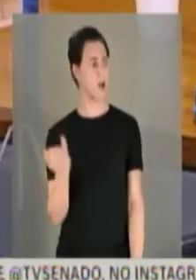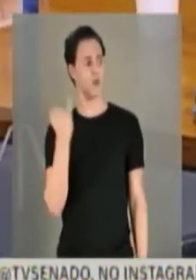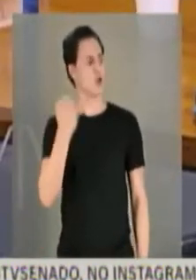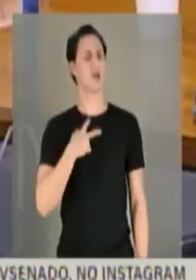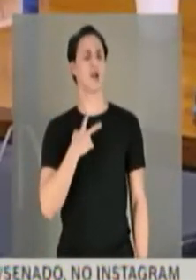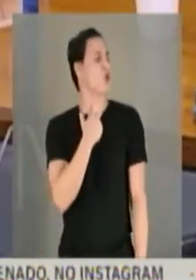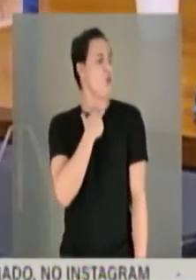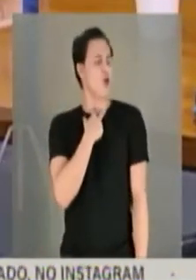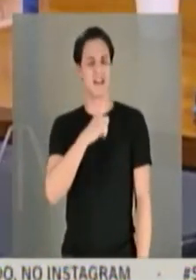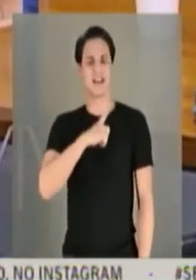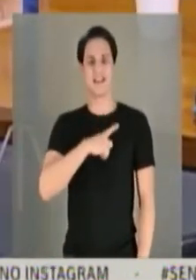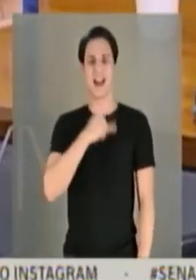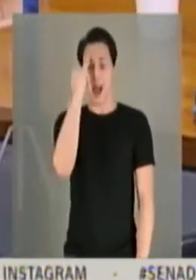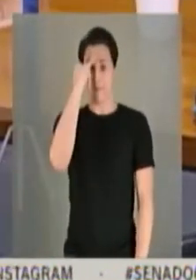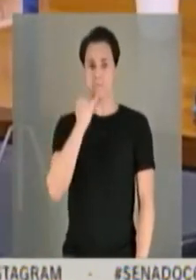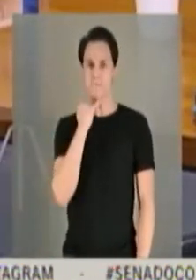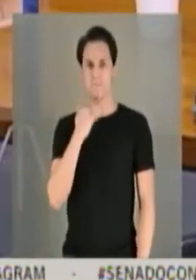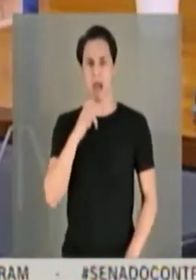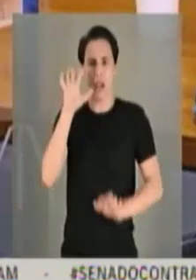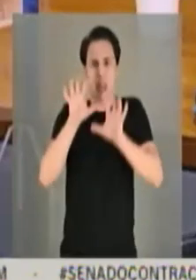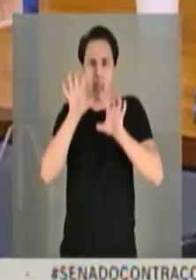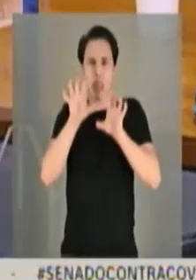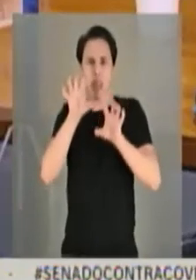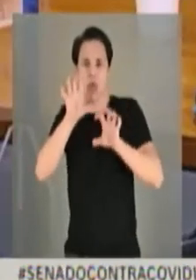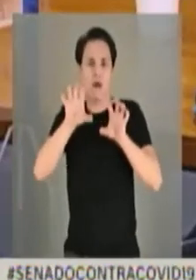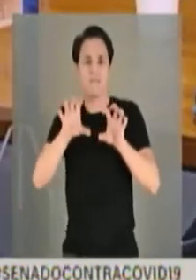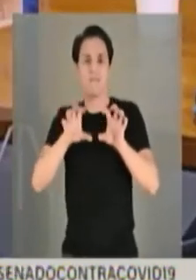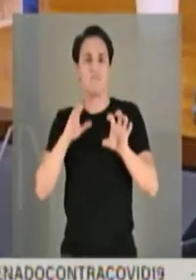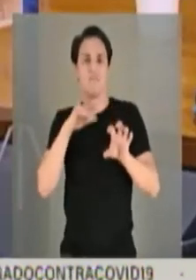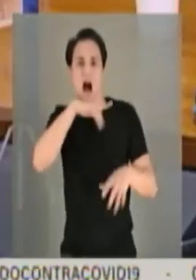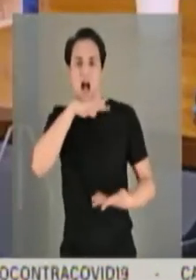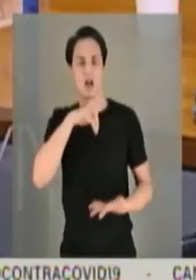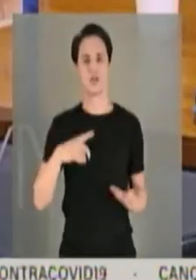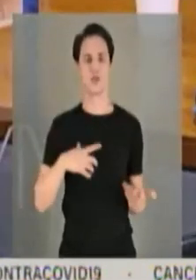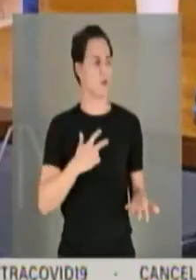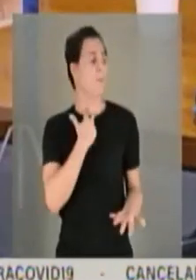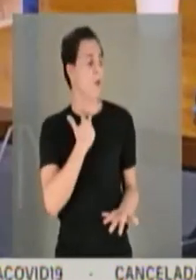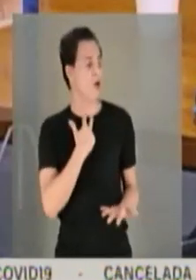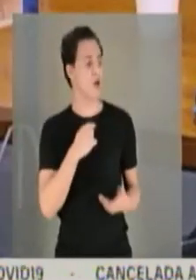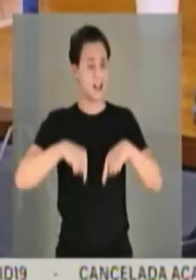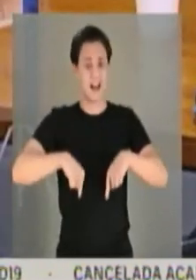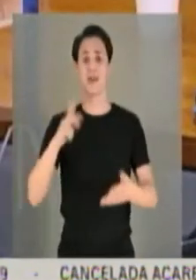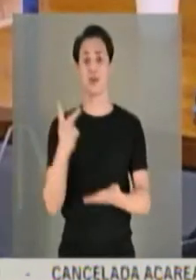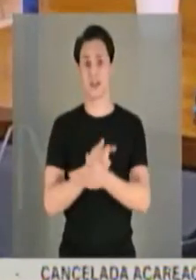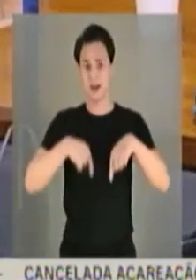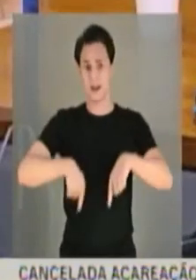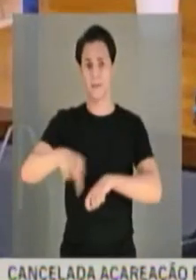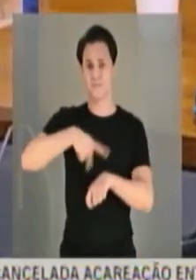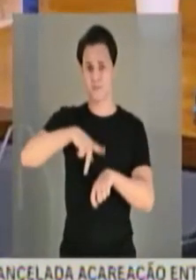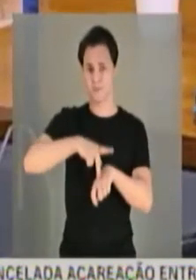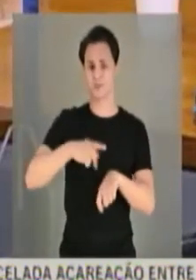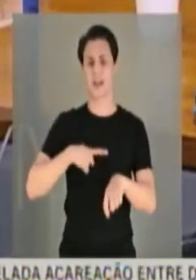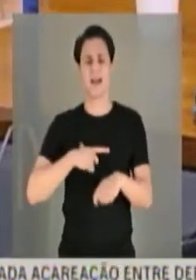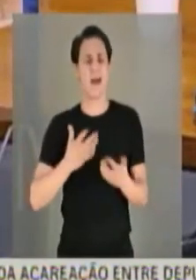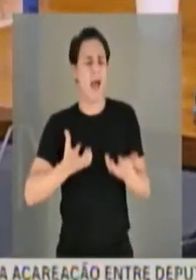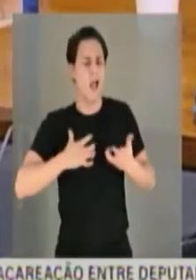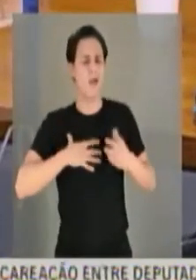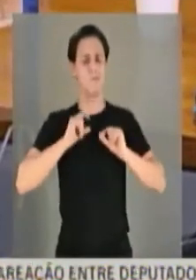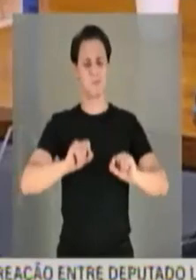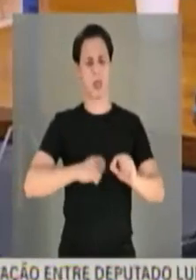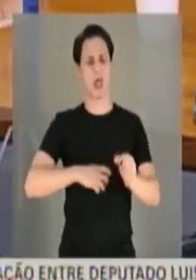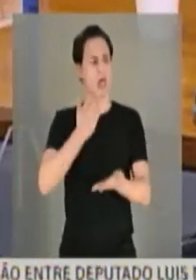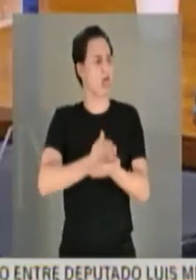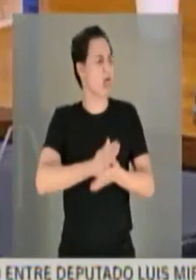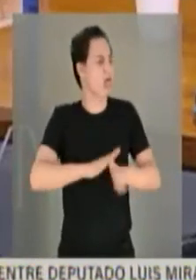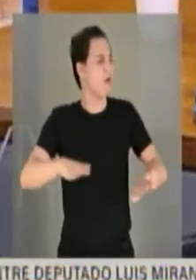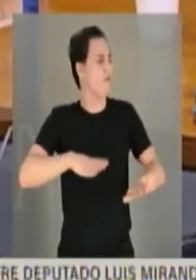imagem arranhada, como está acontecendo, infelizmente, com as instituições públicas nesse país. Está se perdendo, está querendo acabar com a credibilidade das